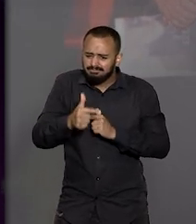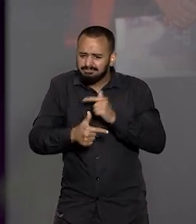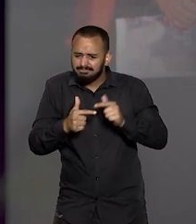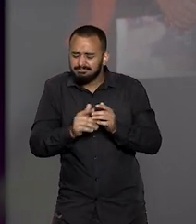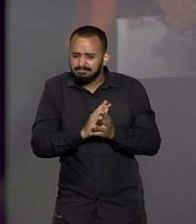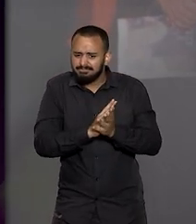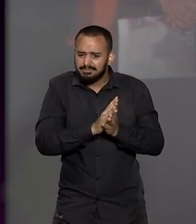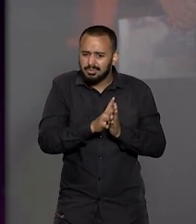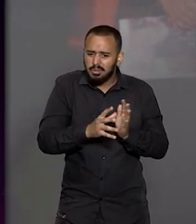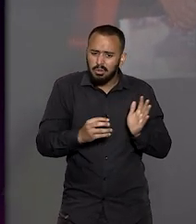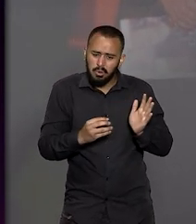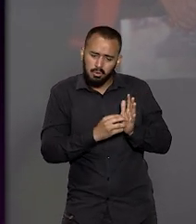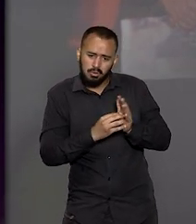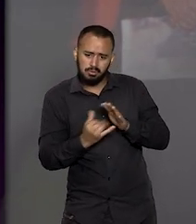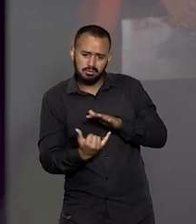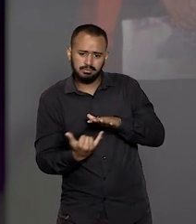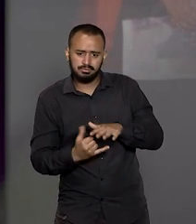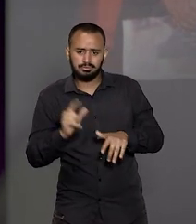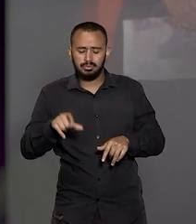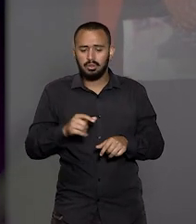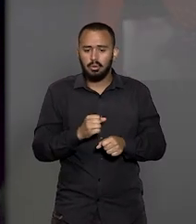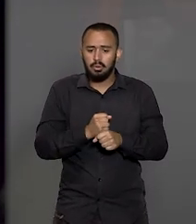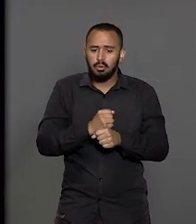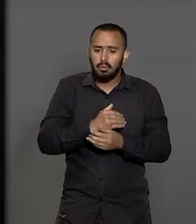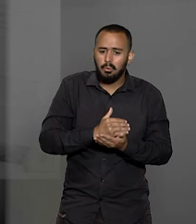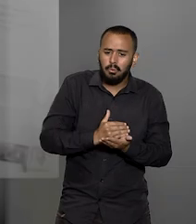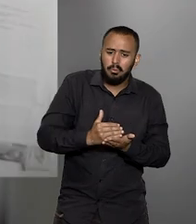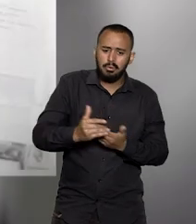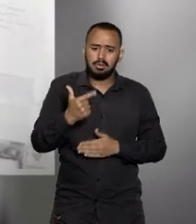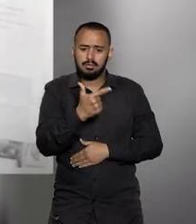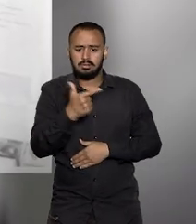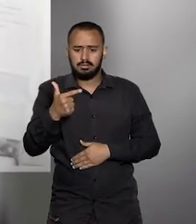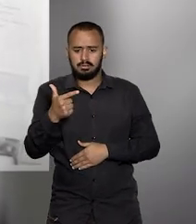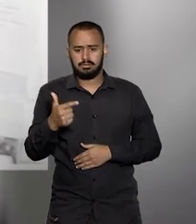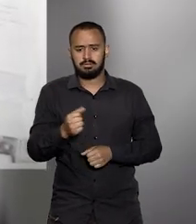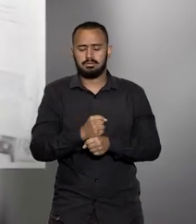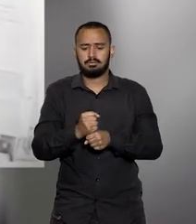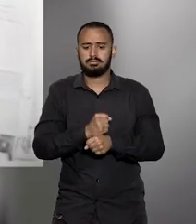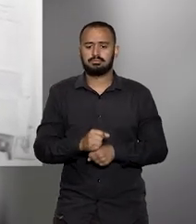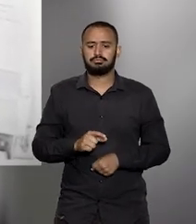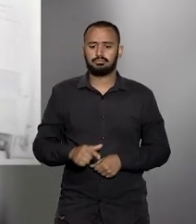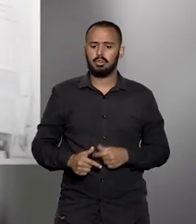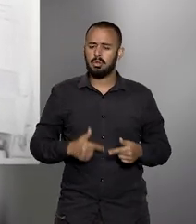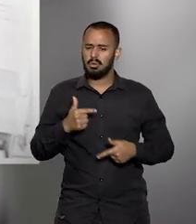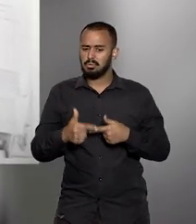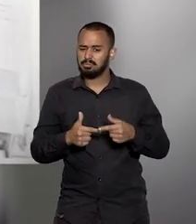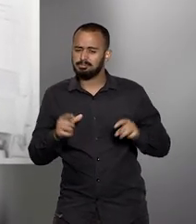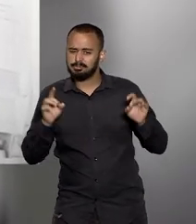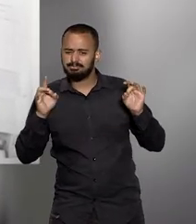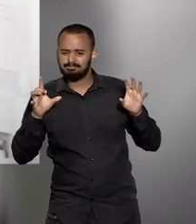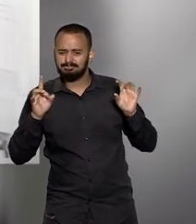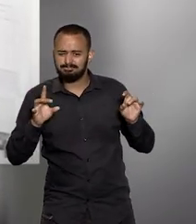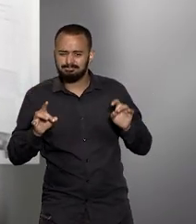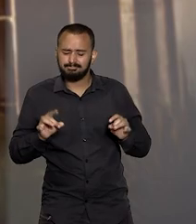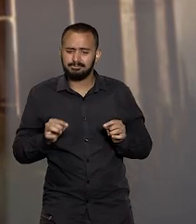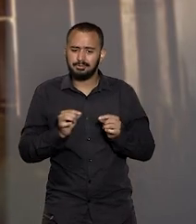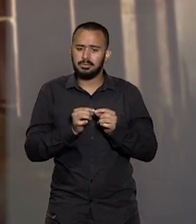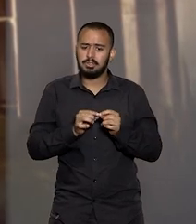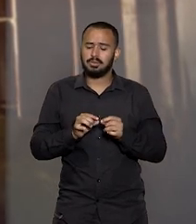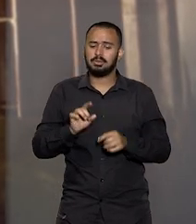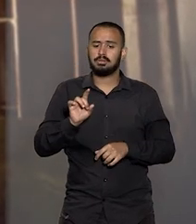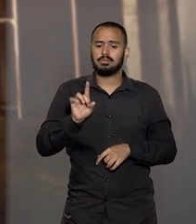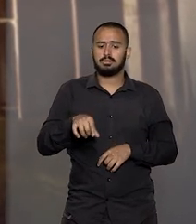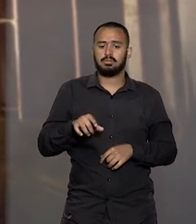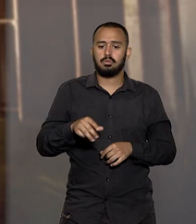na instituição ao longo de 22 anos. O trabalho de silêncio, desenvolvido especialmente no